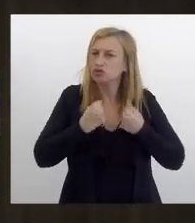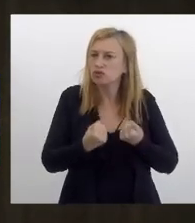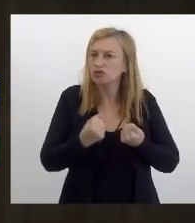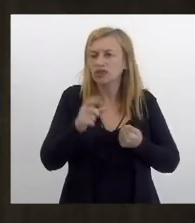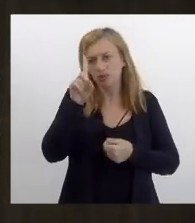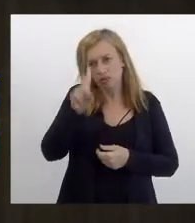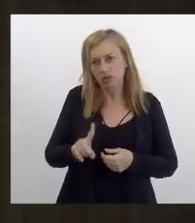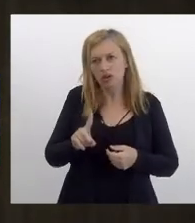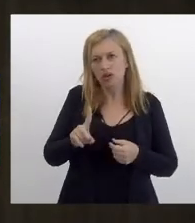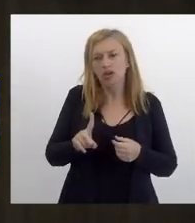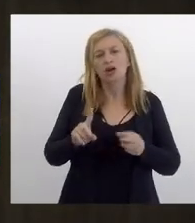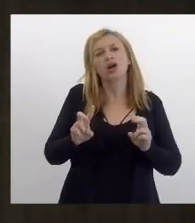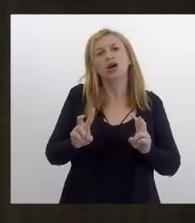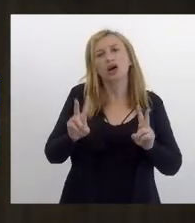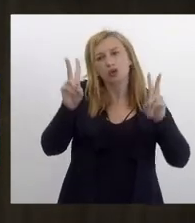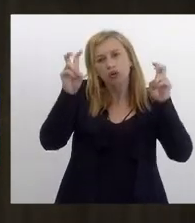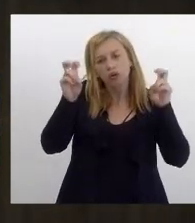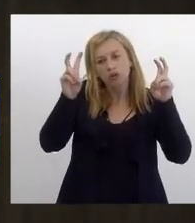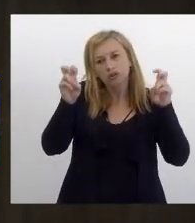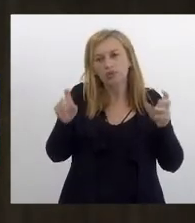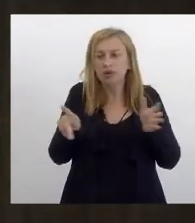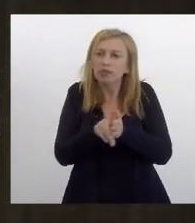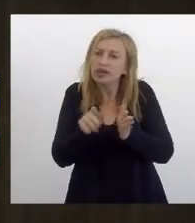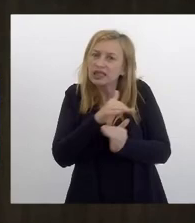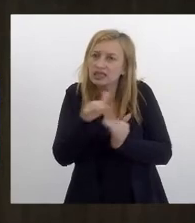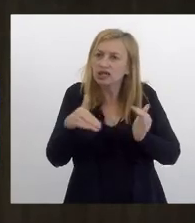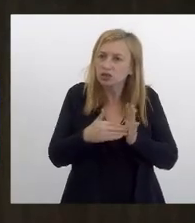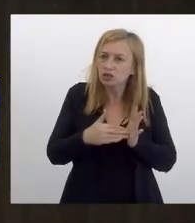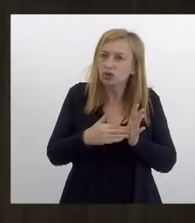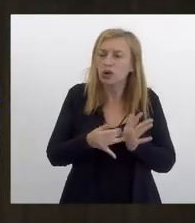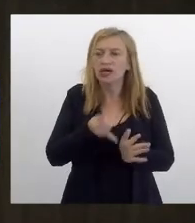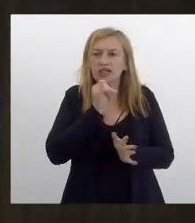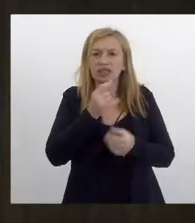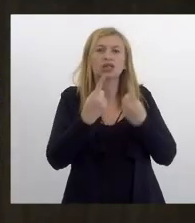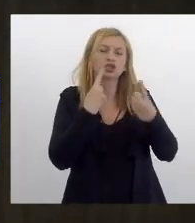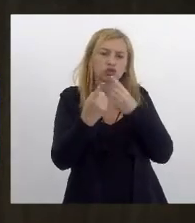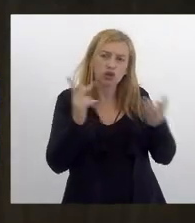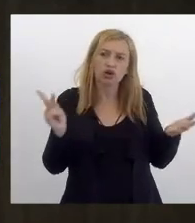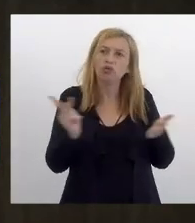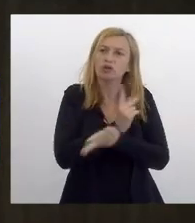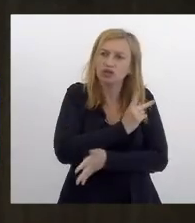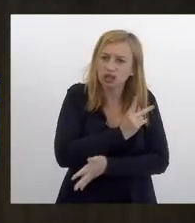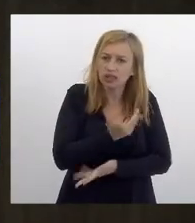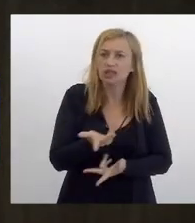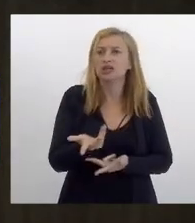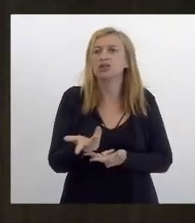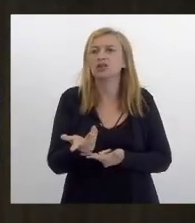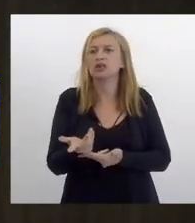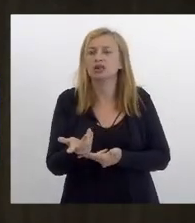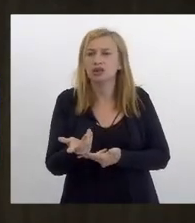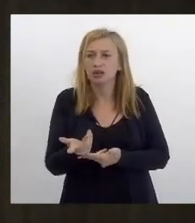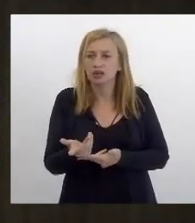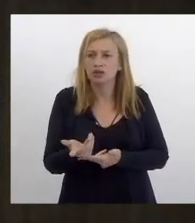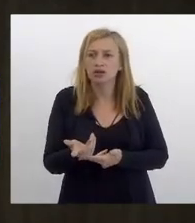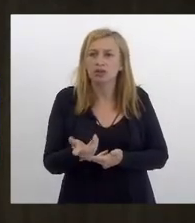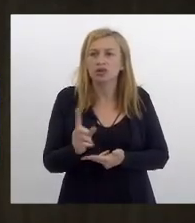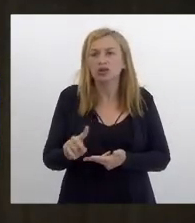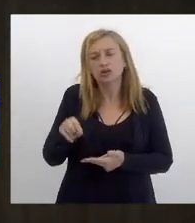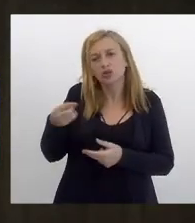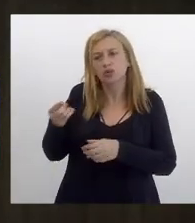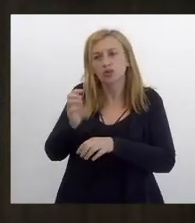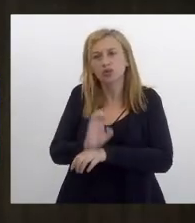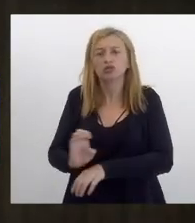tema lá do censo de todo o parlamento fluminense a exemplo da discussão que já vem acontecendo em âmbito nacional acontecendo em outros